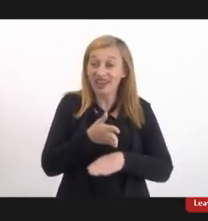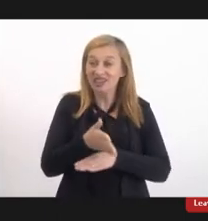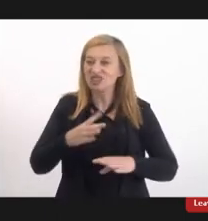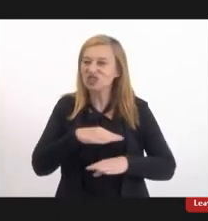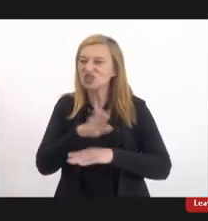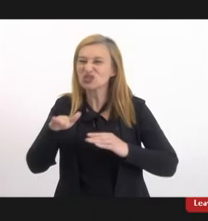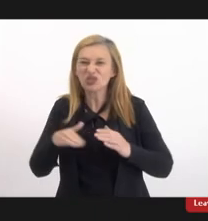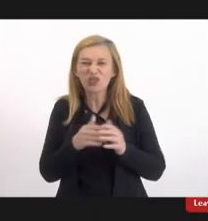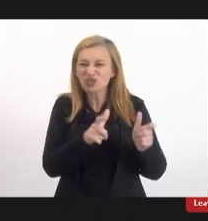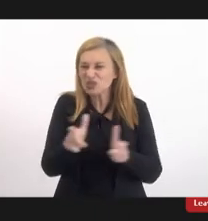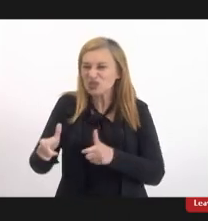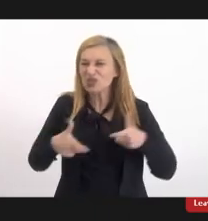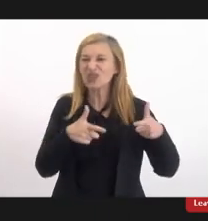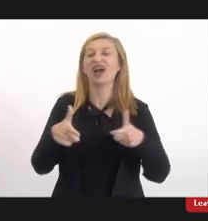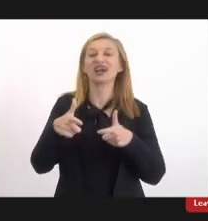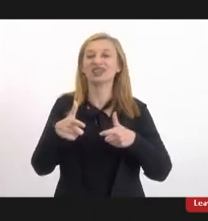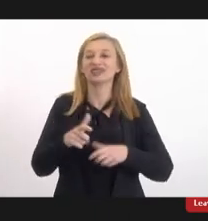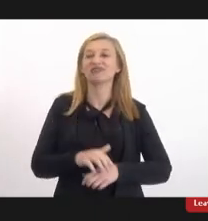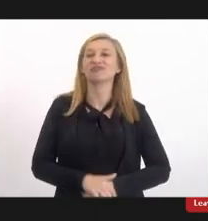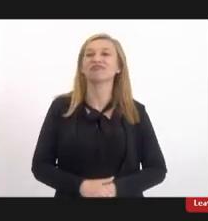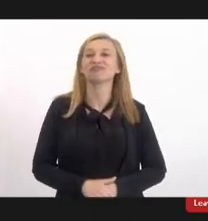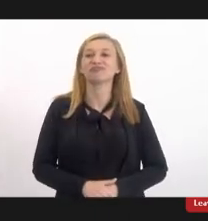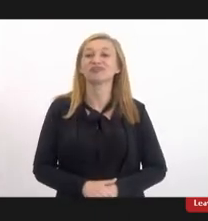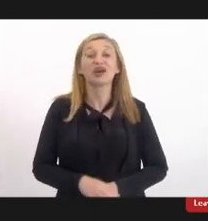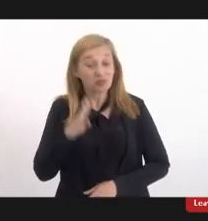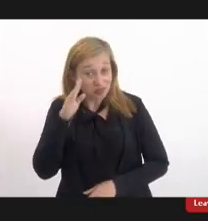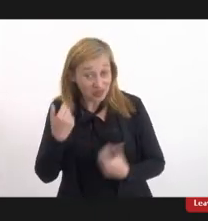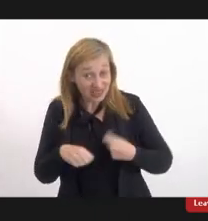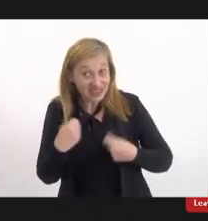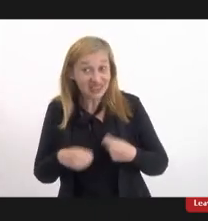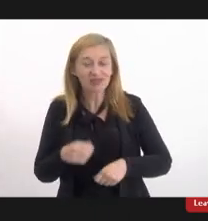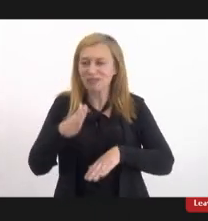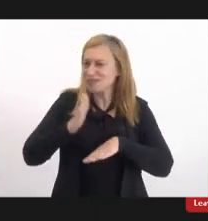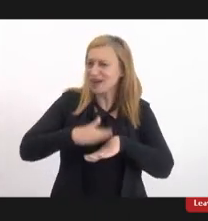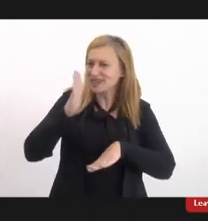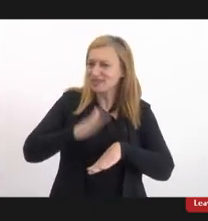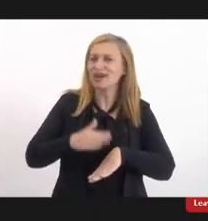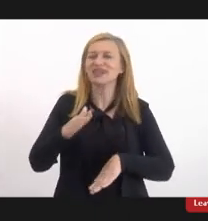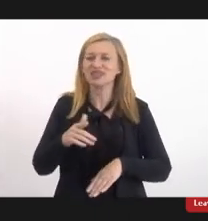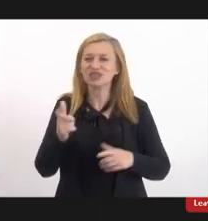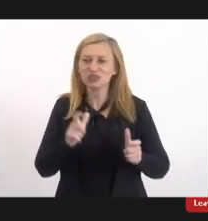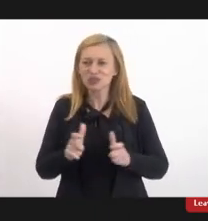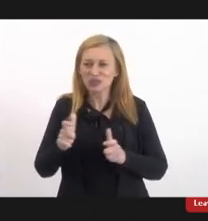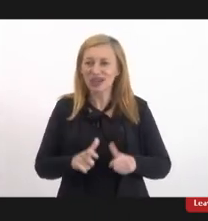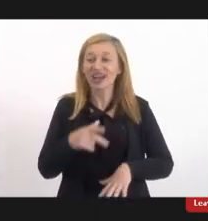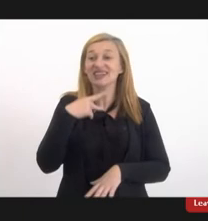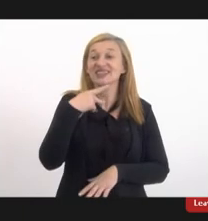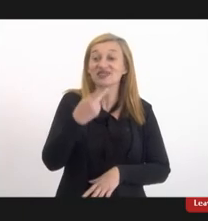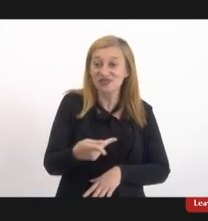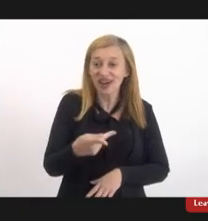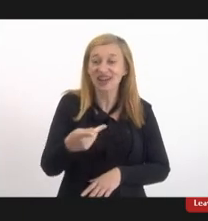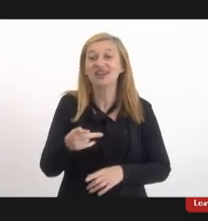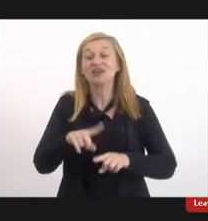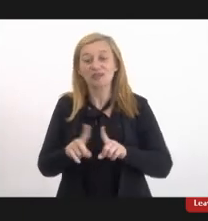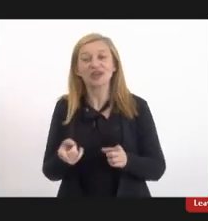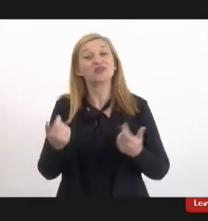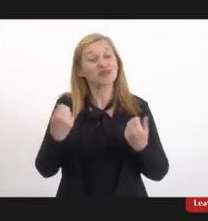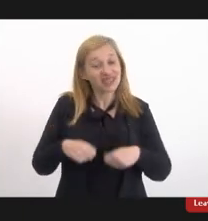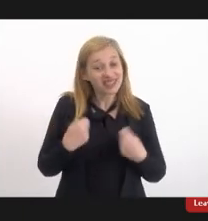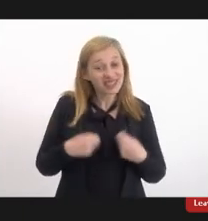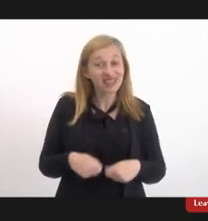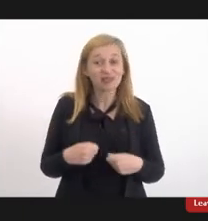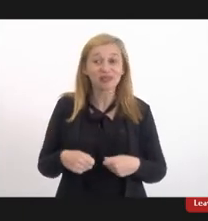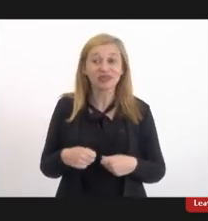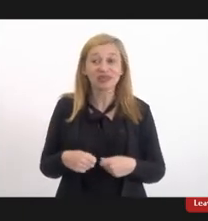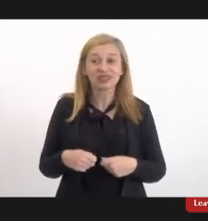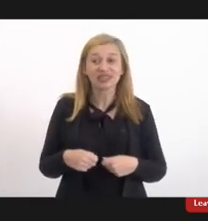os lugares, todos os lugares. Nós precisamos cada vez mais de lugares de fala, mas para isso precisamos